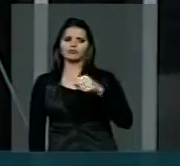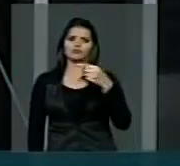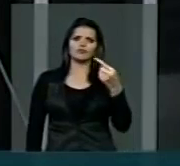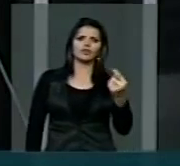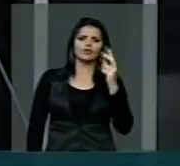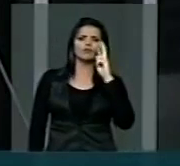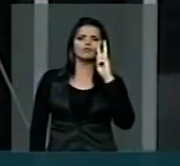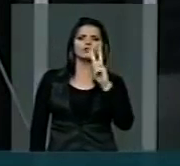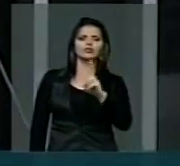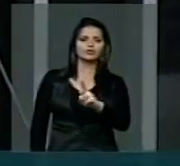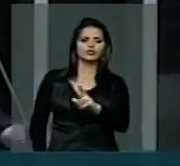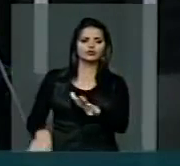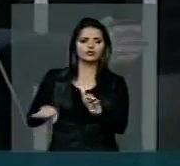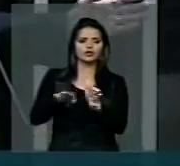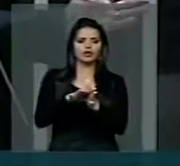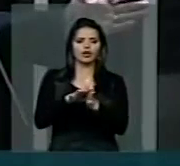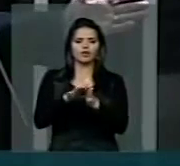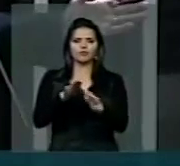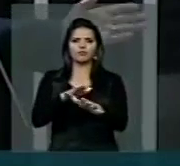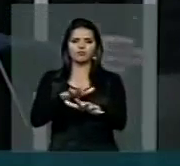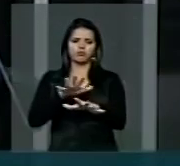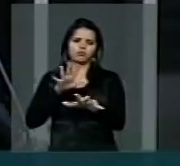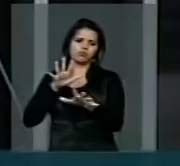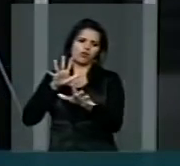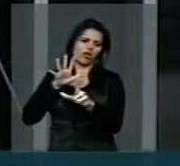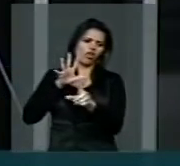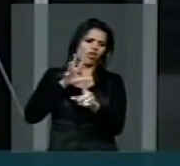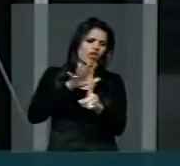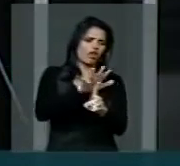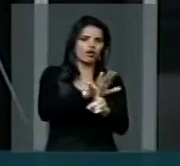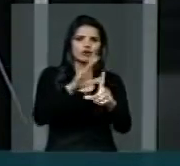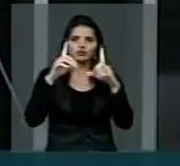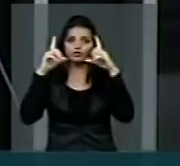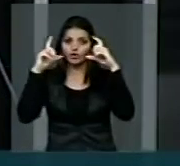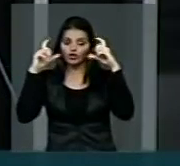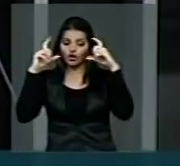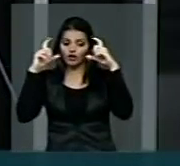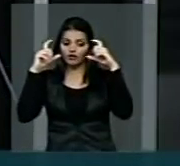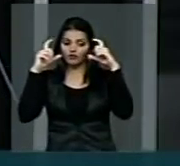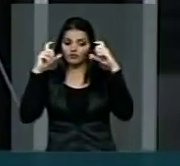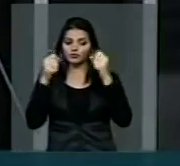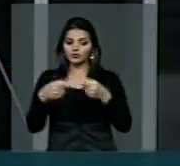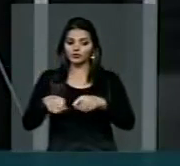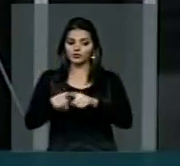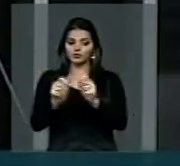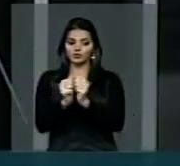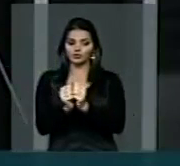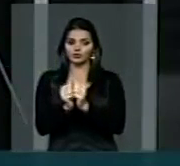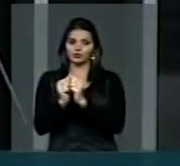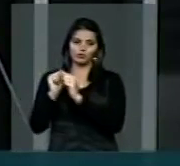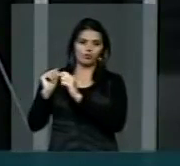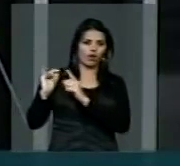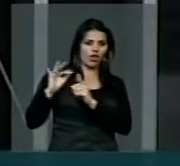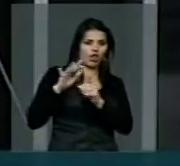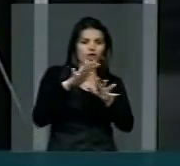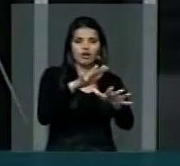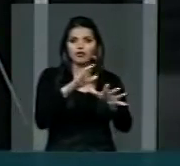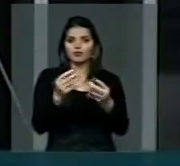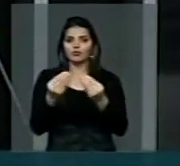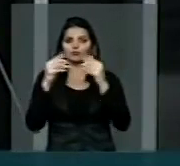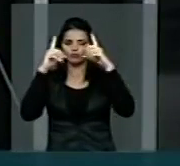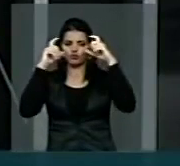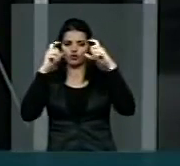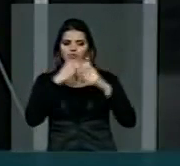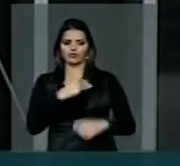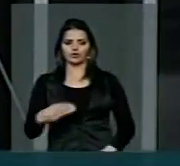eu vi chegar um batalhão de fotógrafos, e junto com esse batalhão de fotógrafos estava o nosso